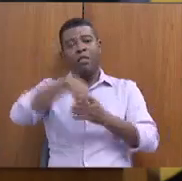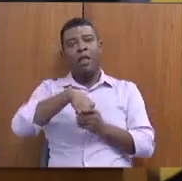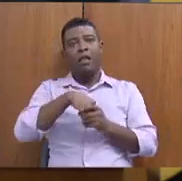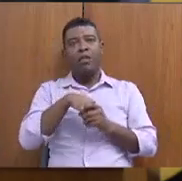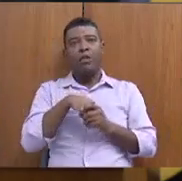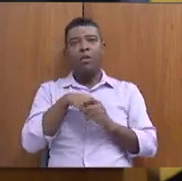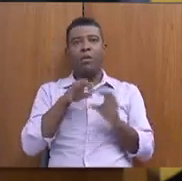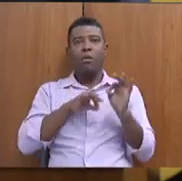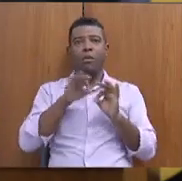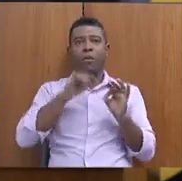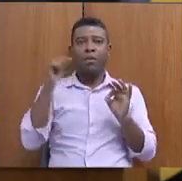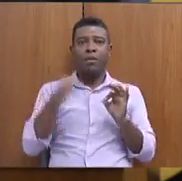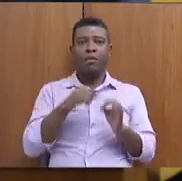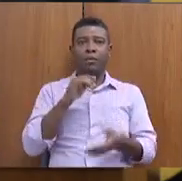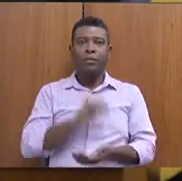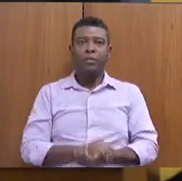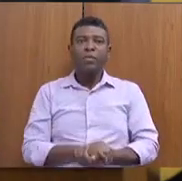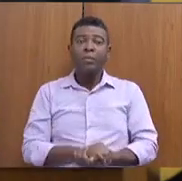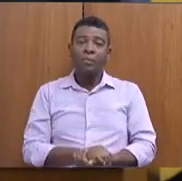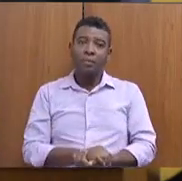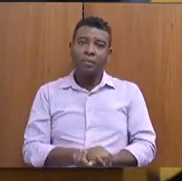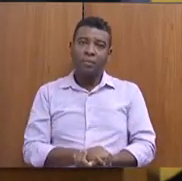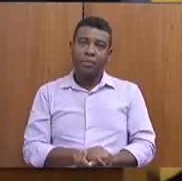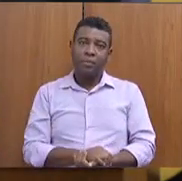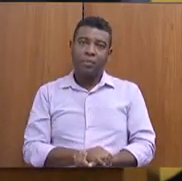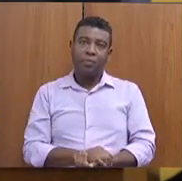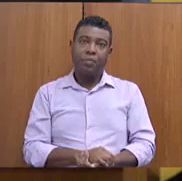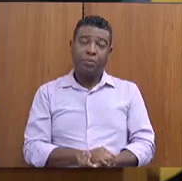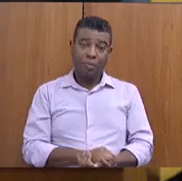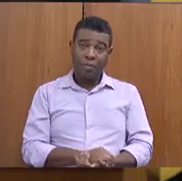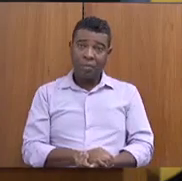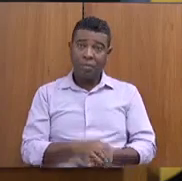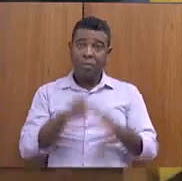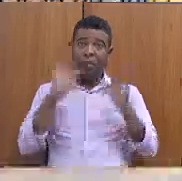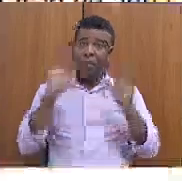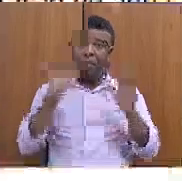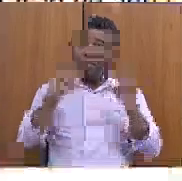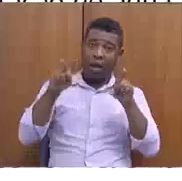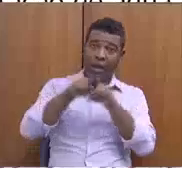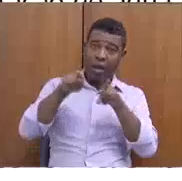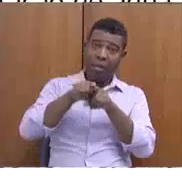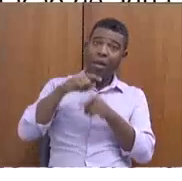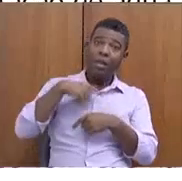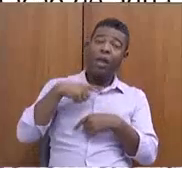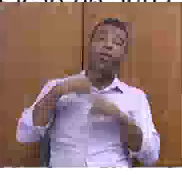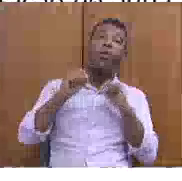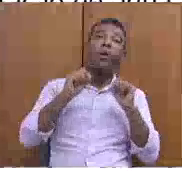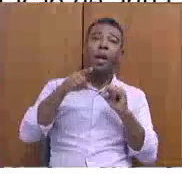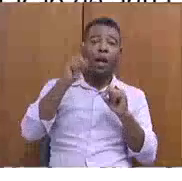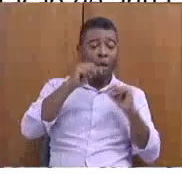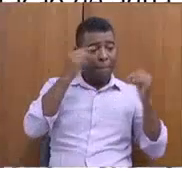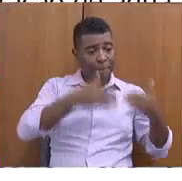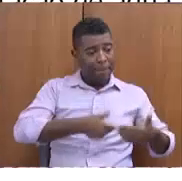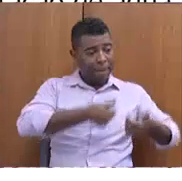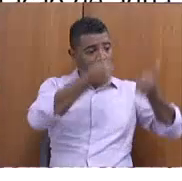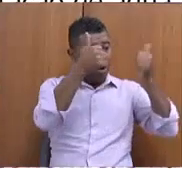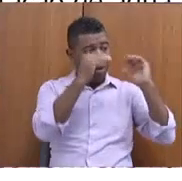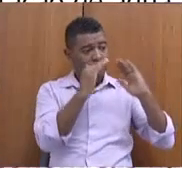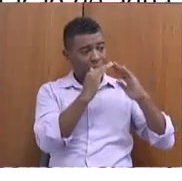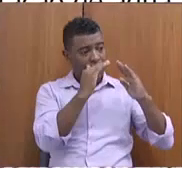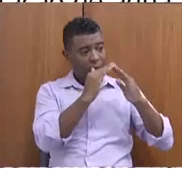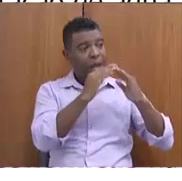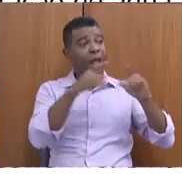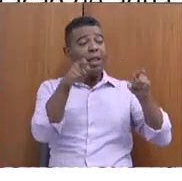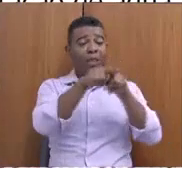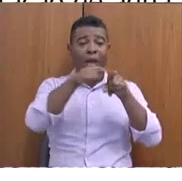Eu também temos, também, como nós acreditamos que melhoria habitacional passa por saneamento básico, dentro do projeto